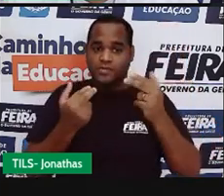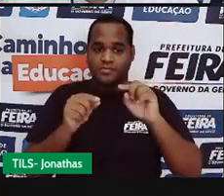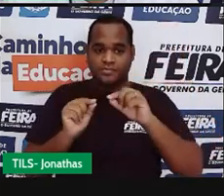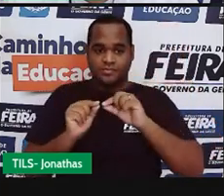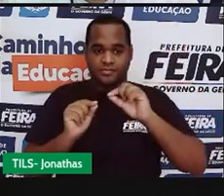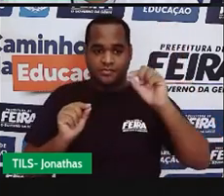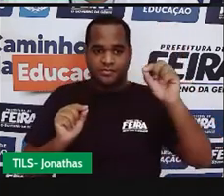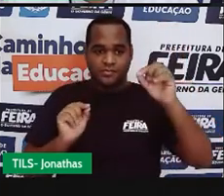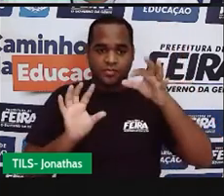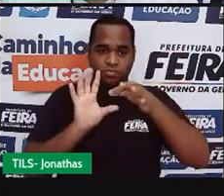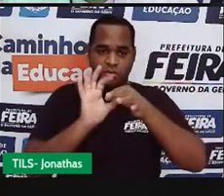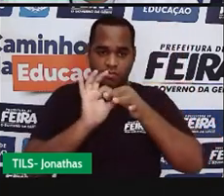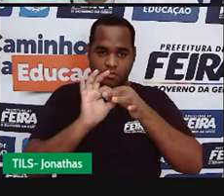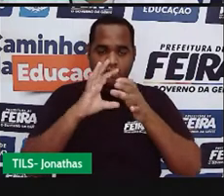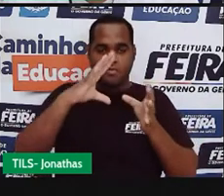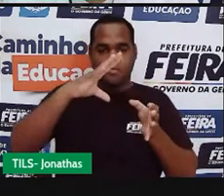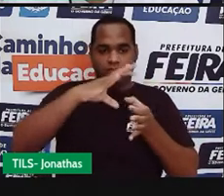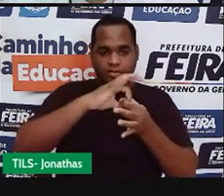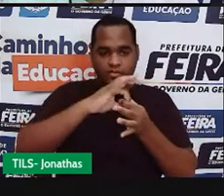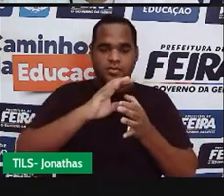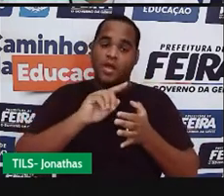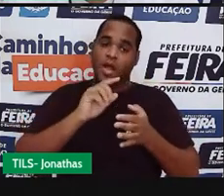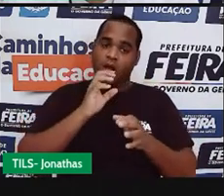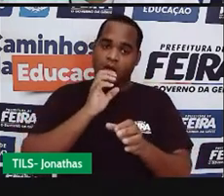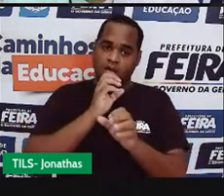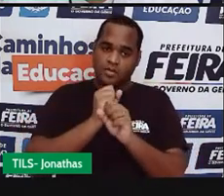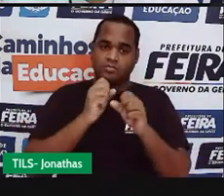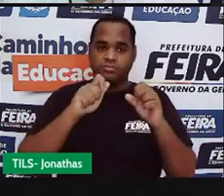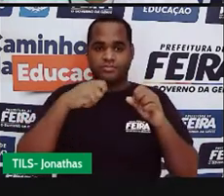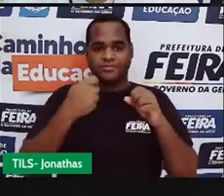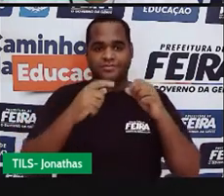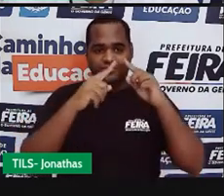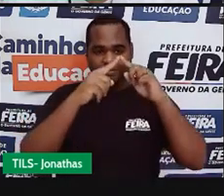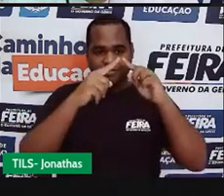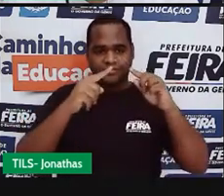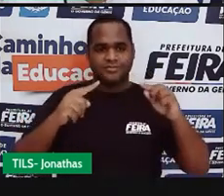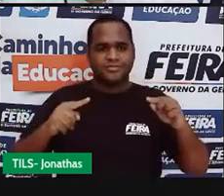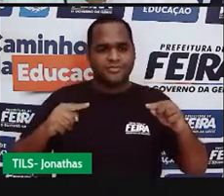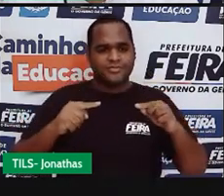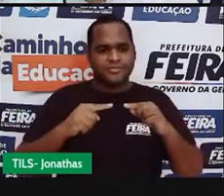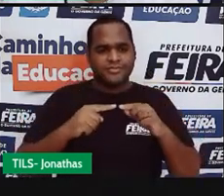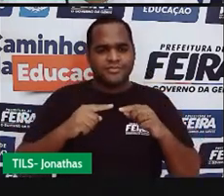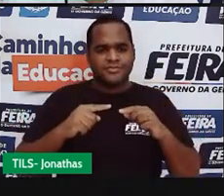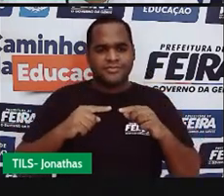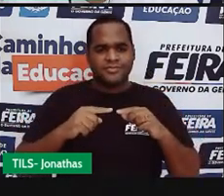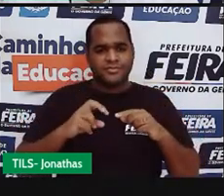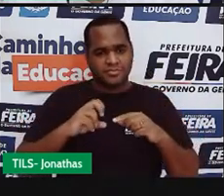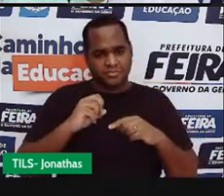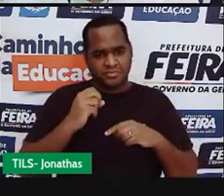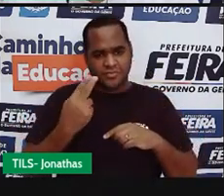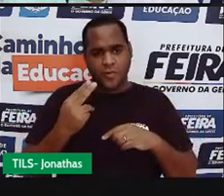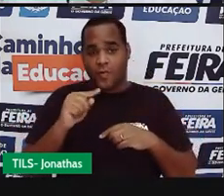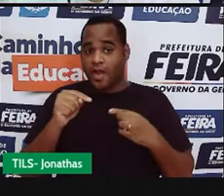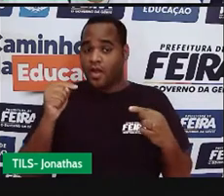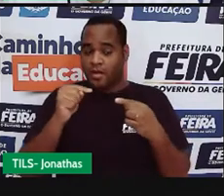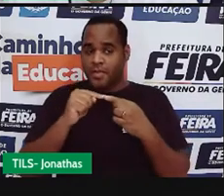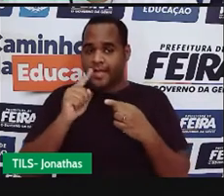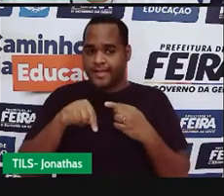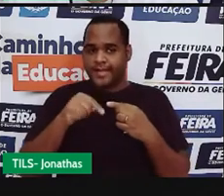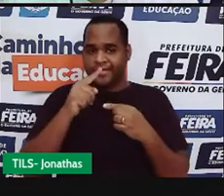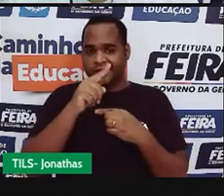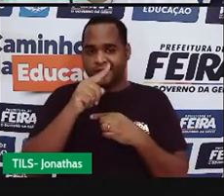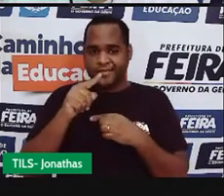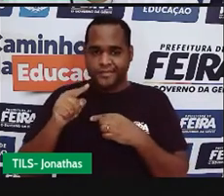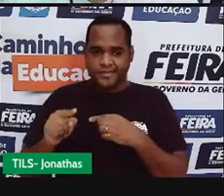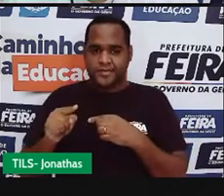fez um triângulo. Mas, será que a gente fez mesmo um triângulo onde os lados